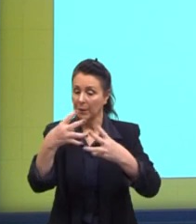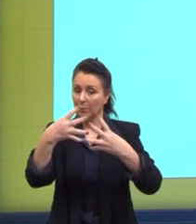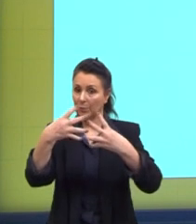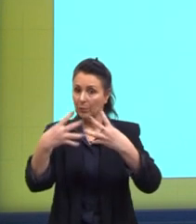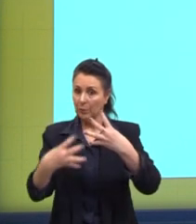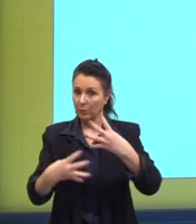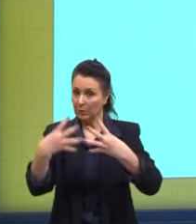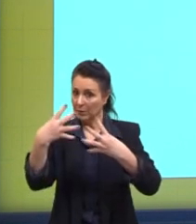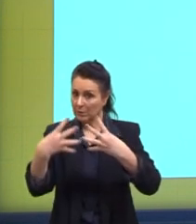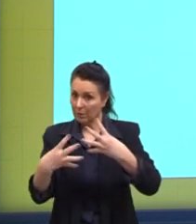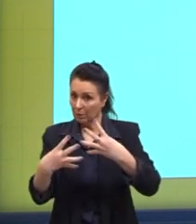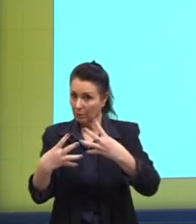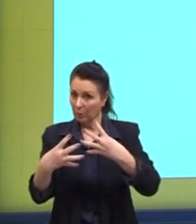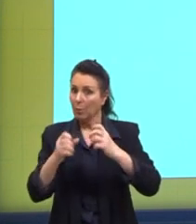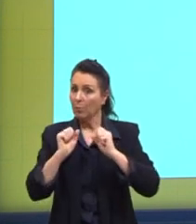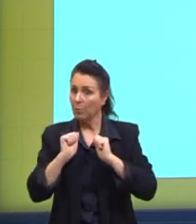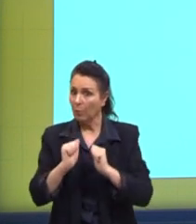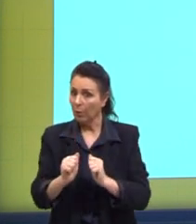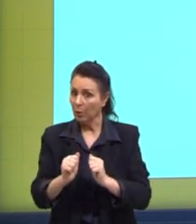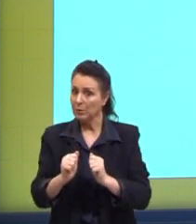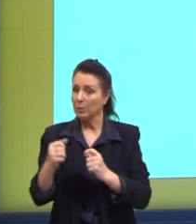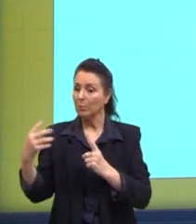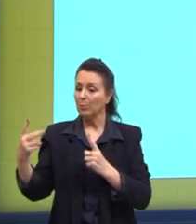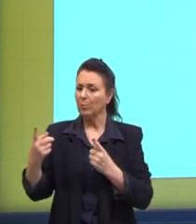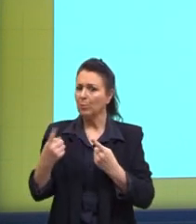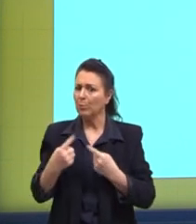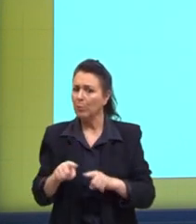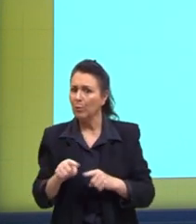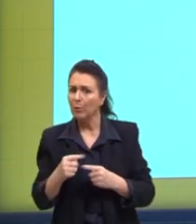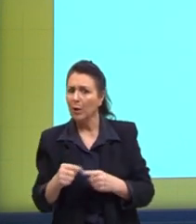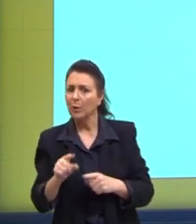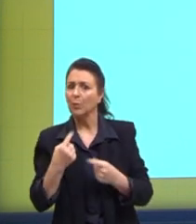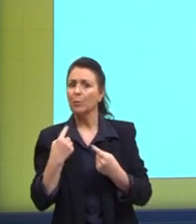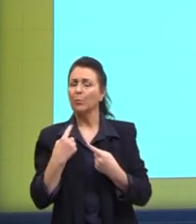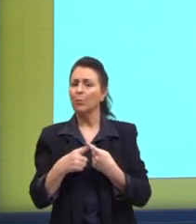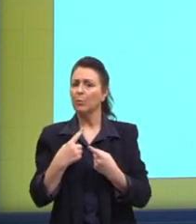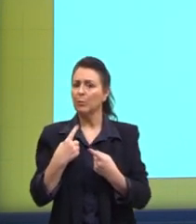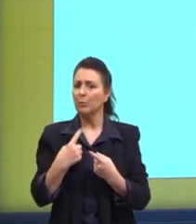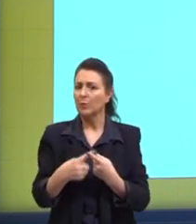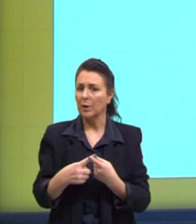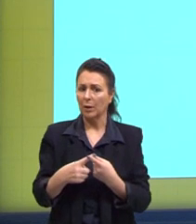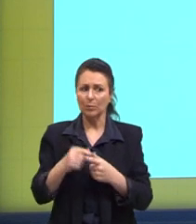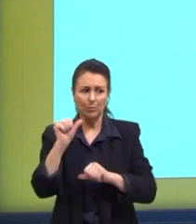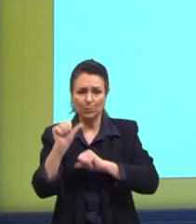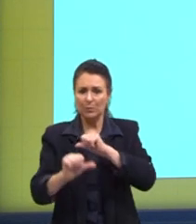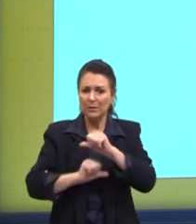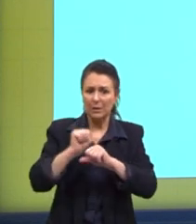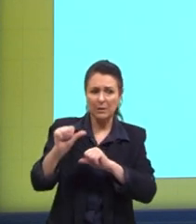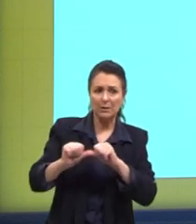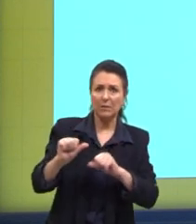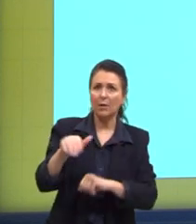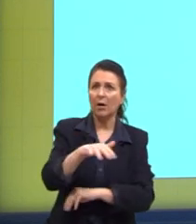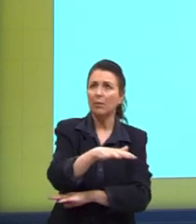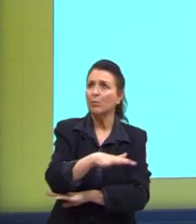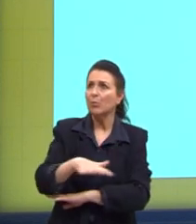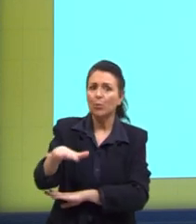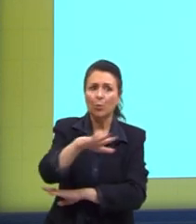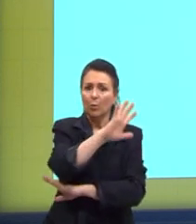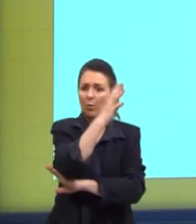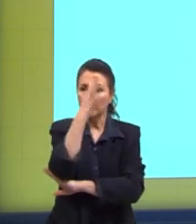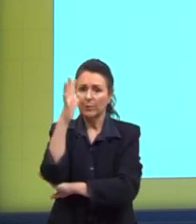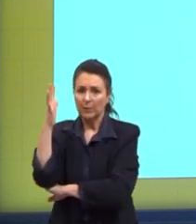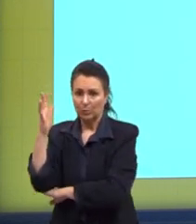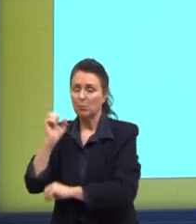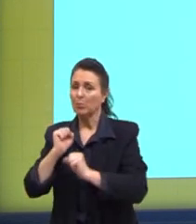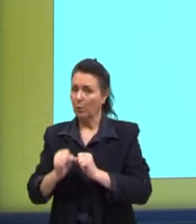por agentes cancerígenos, agentes mutagênicos do meio ambiente, do meio externo. Pode